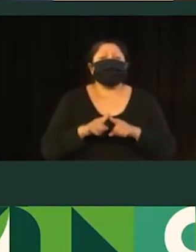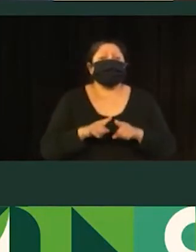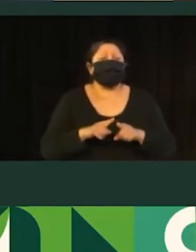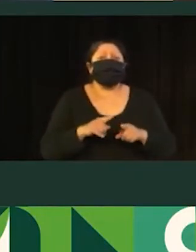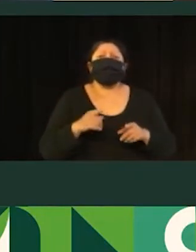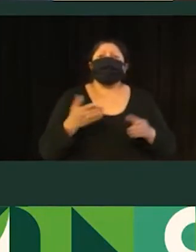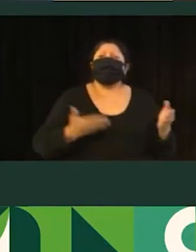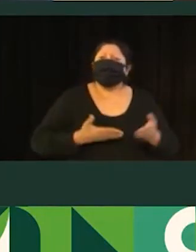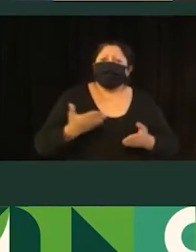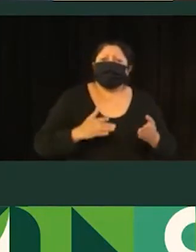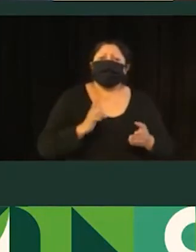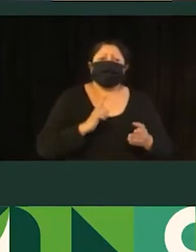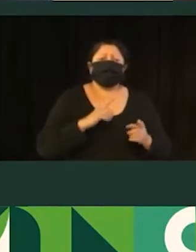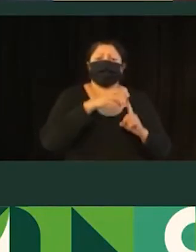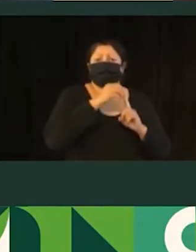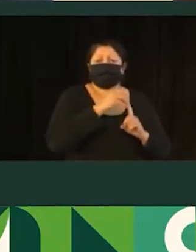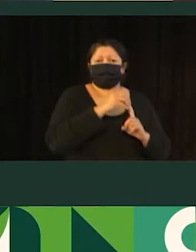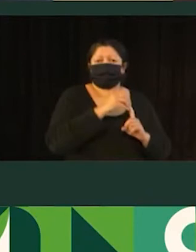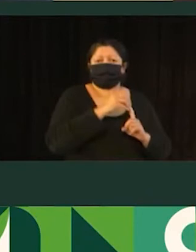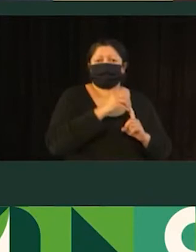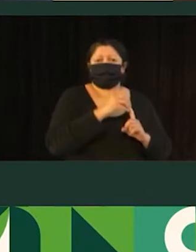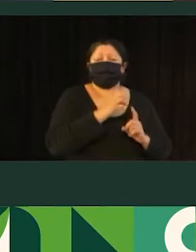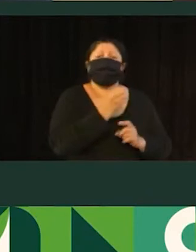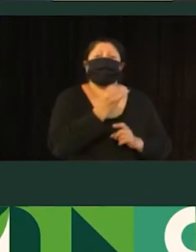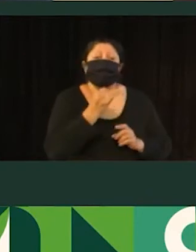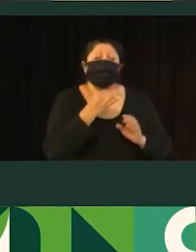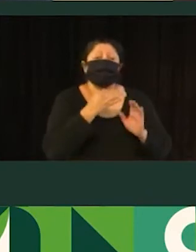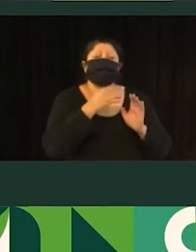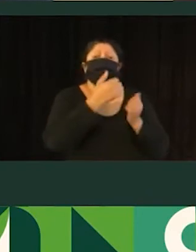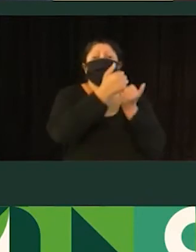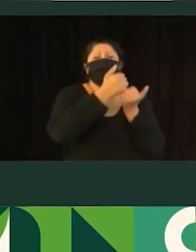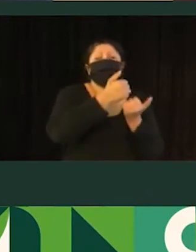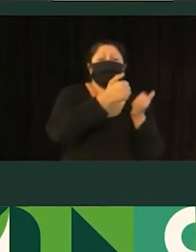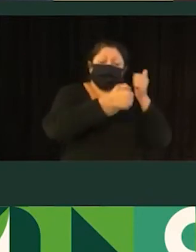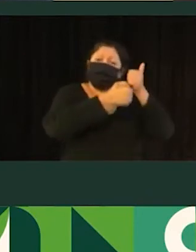preferenciais por modos principais e algumas diretrizes operacionais.